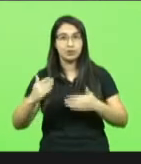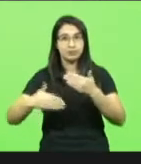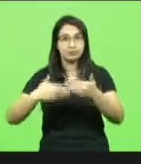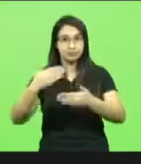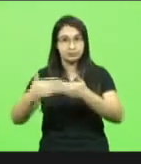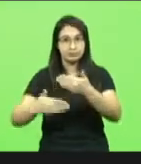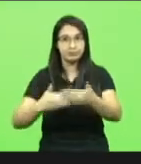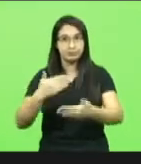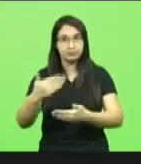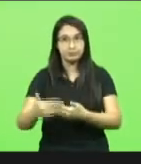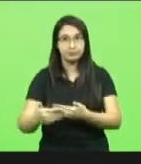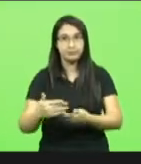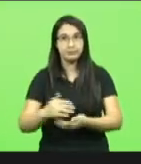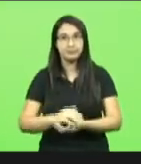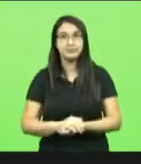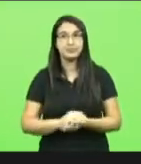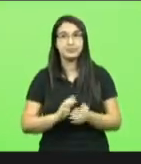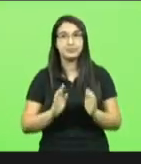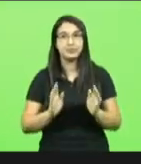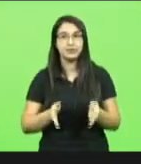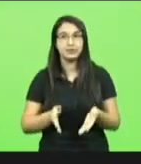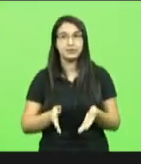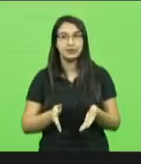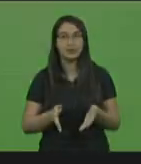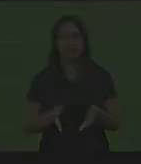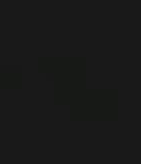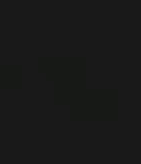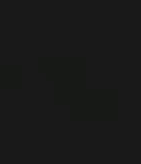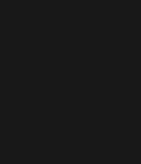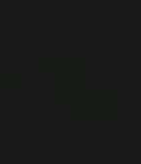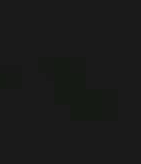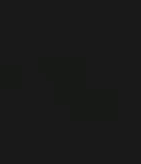Constituição e Justiça, já passou pela Comissão de Finanças e Tributação.